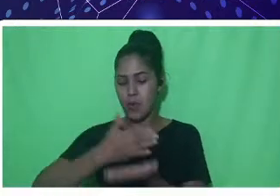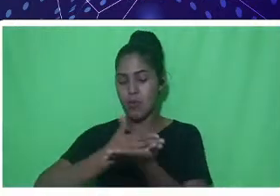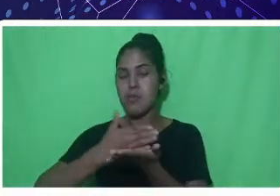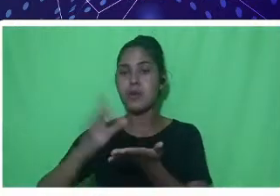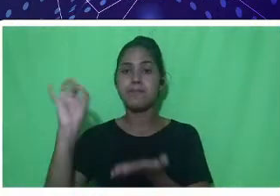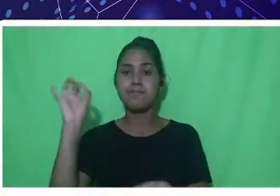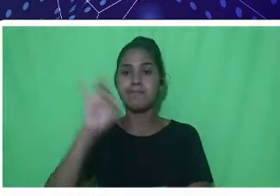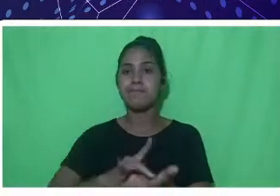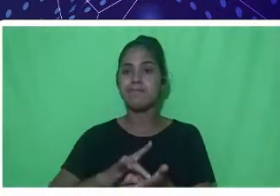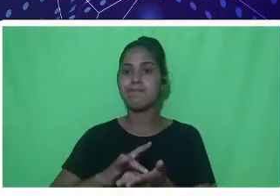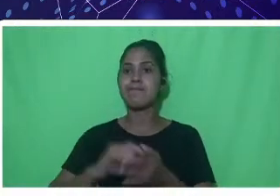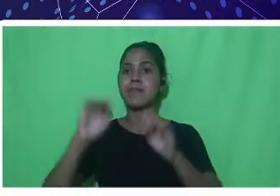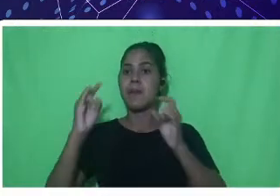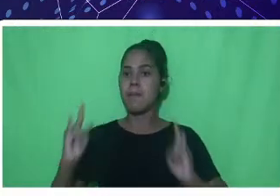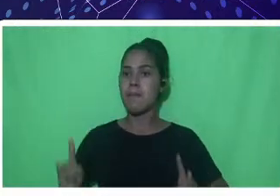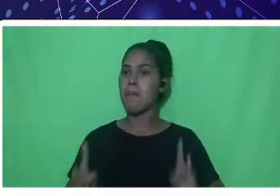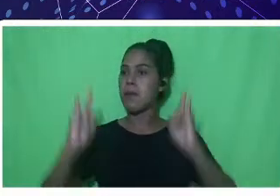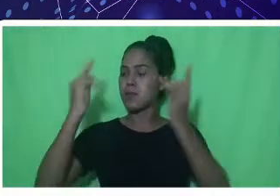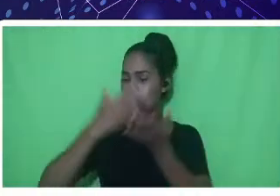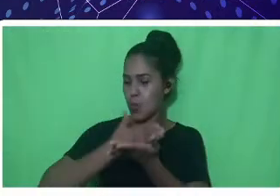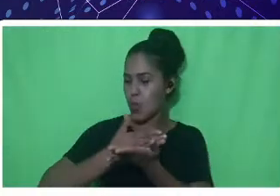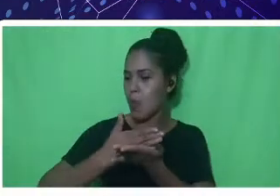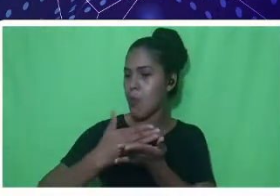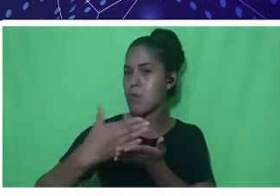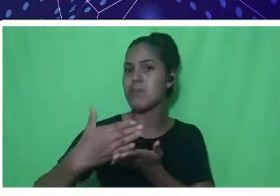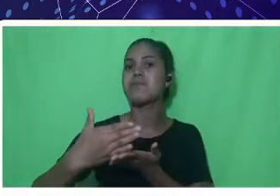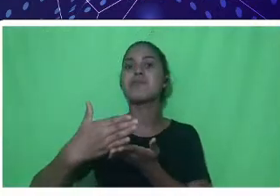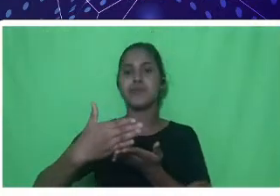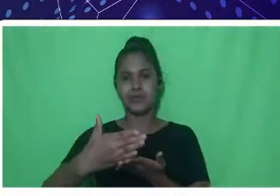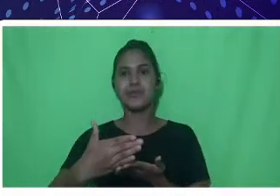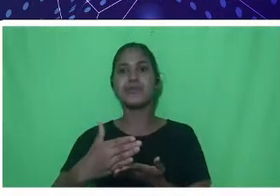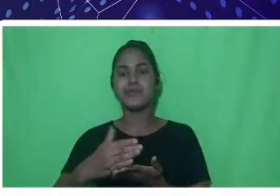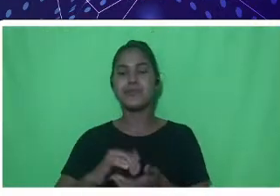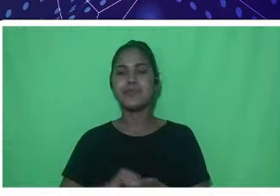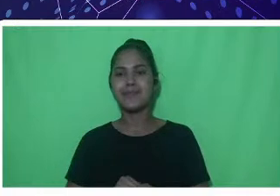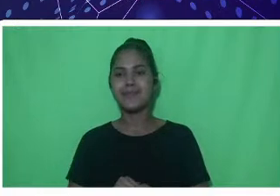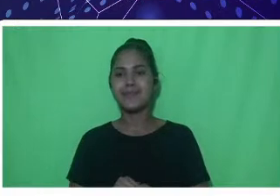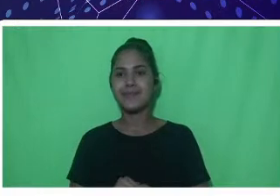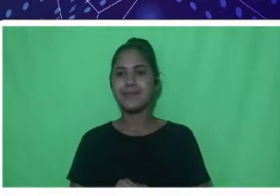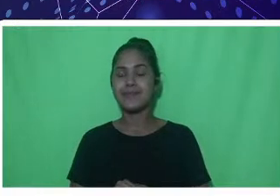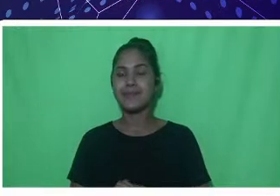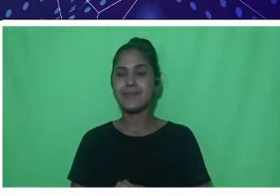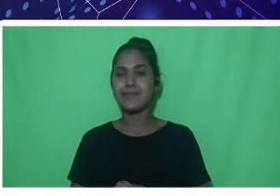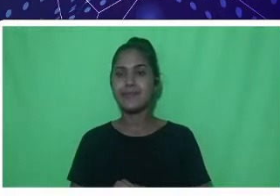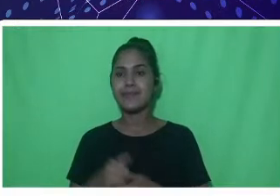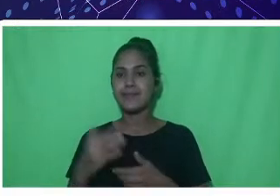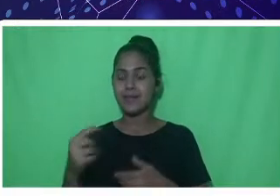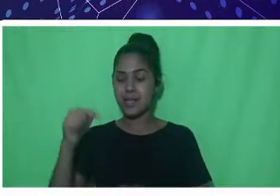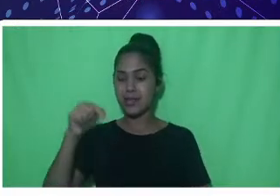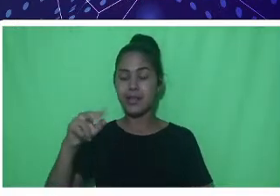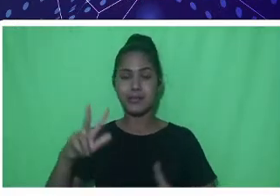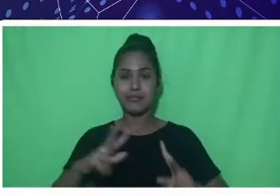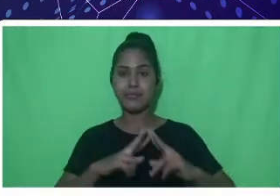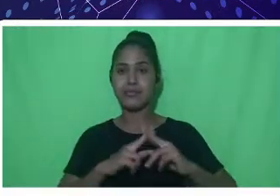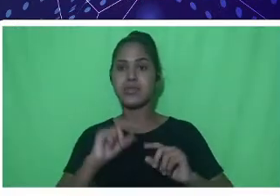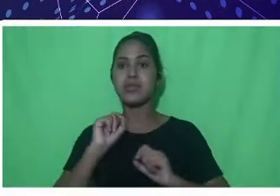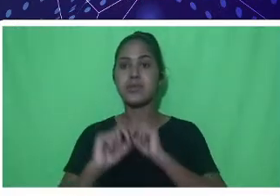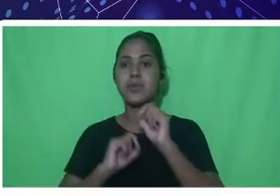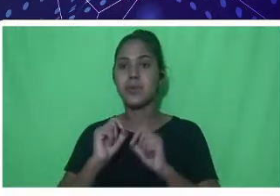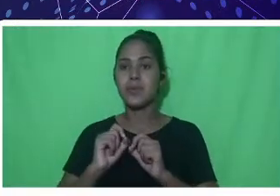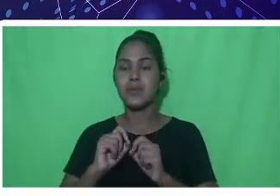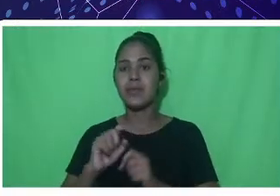a partir da turma 2010-02. O campus detém uma área de 71,5 hectares